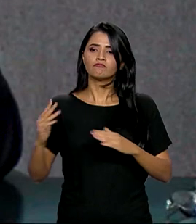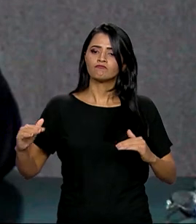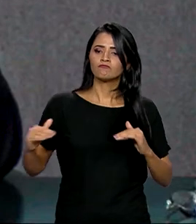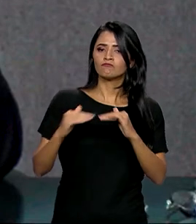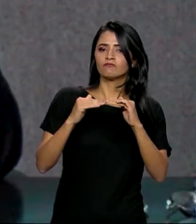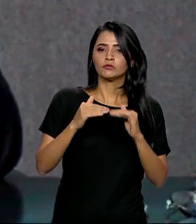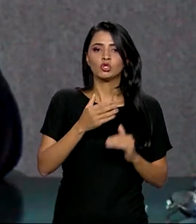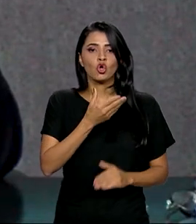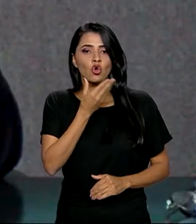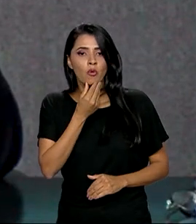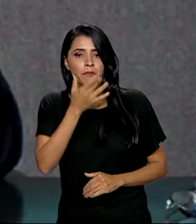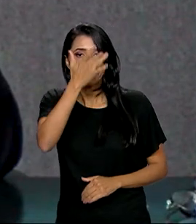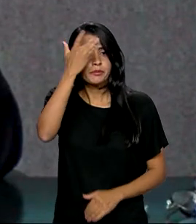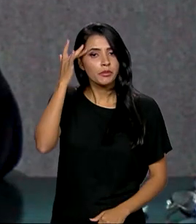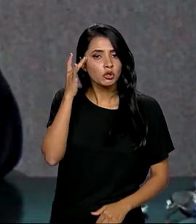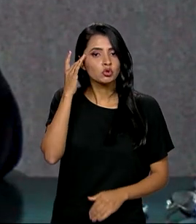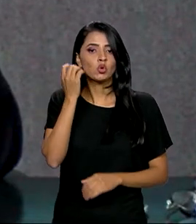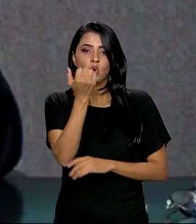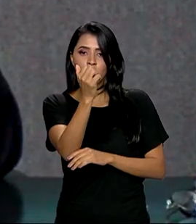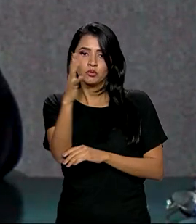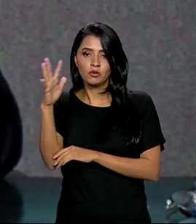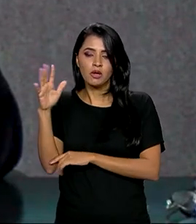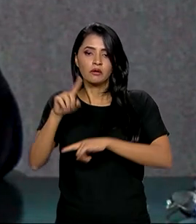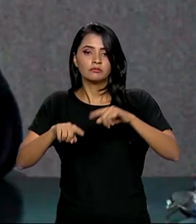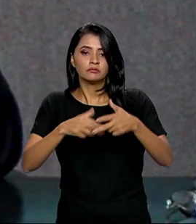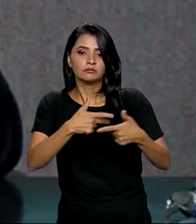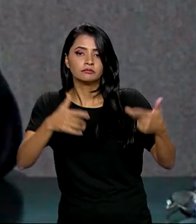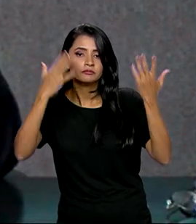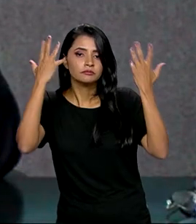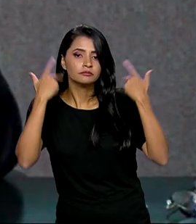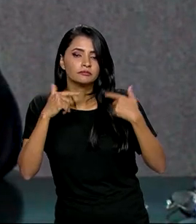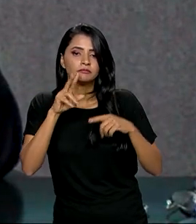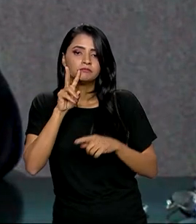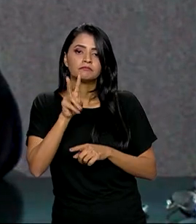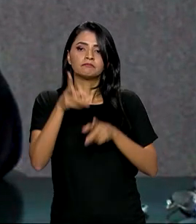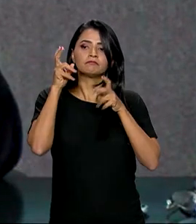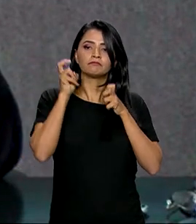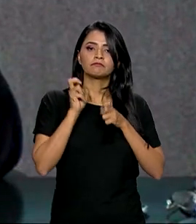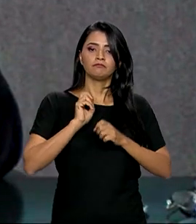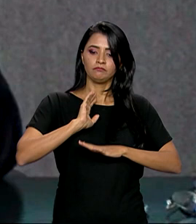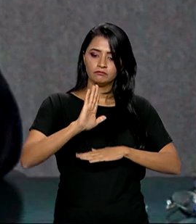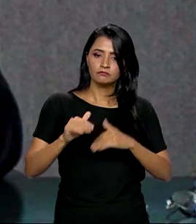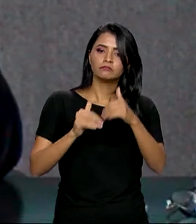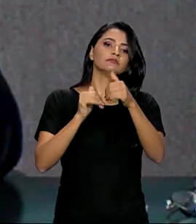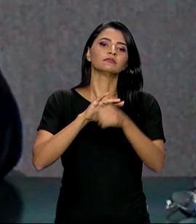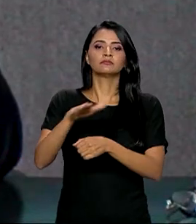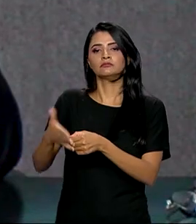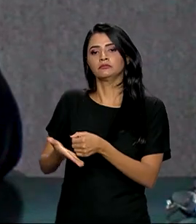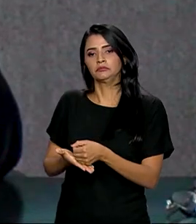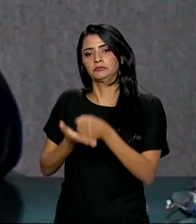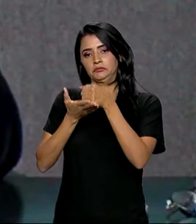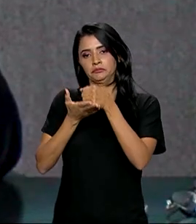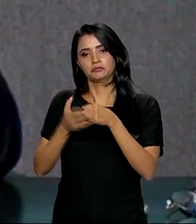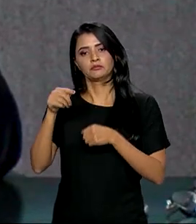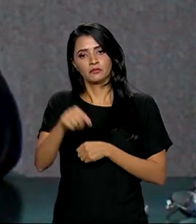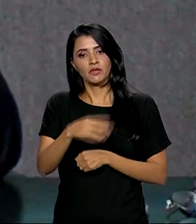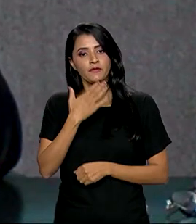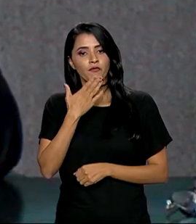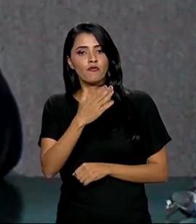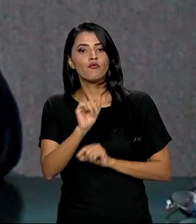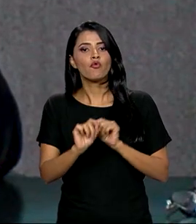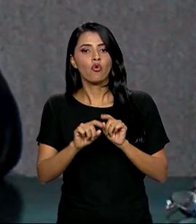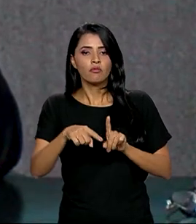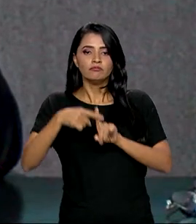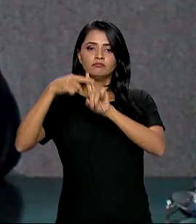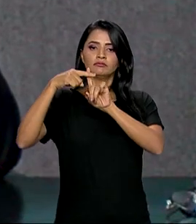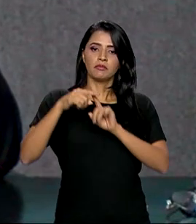o meio ambiente, recursos naturais, com vista à promoção do desenvolvimento sustentável em benefício da